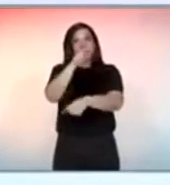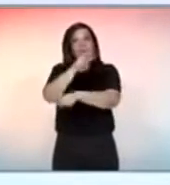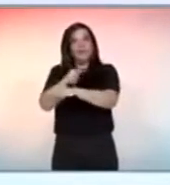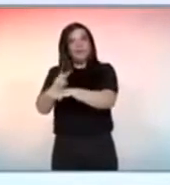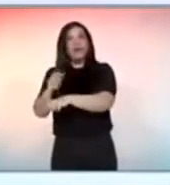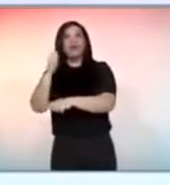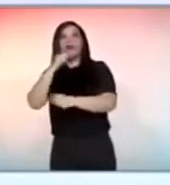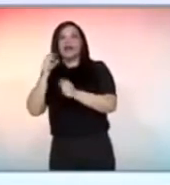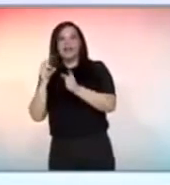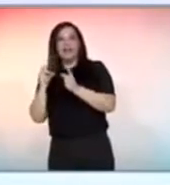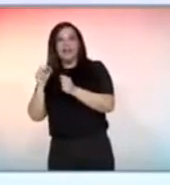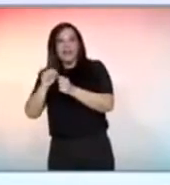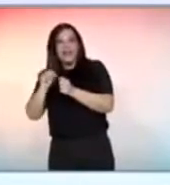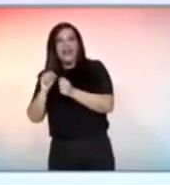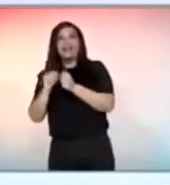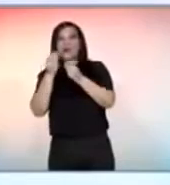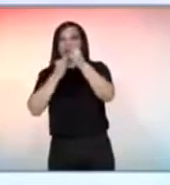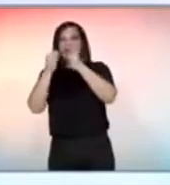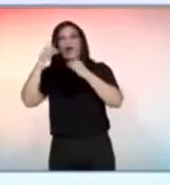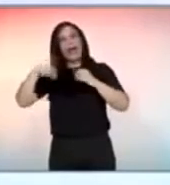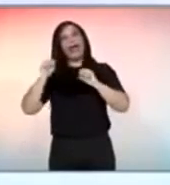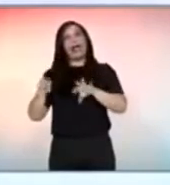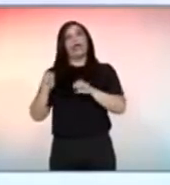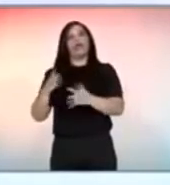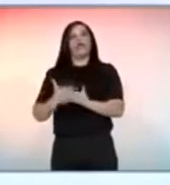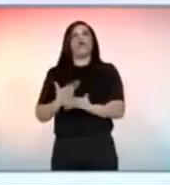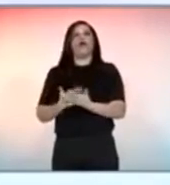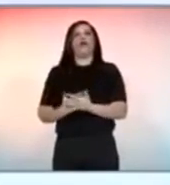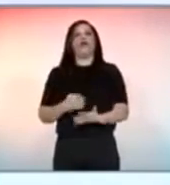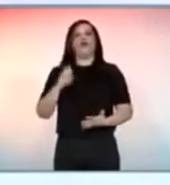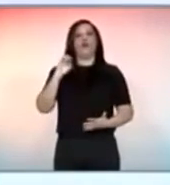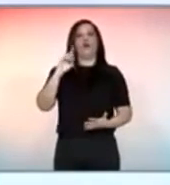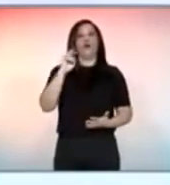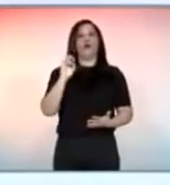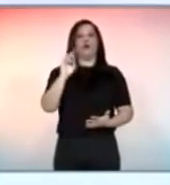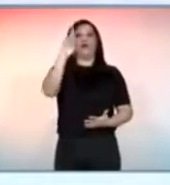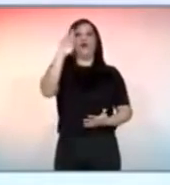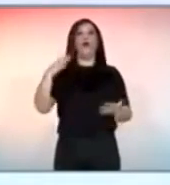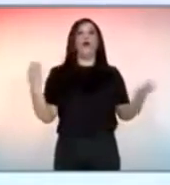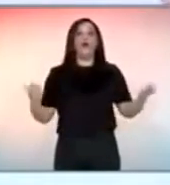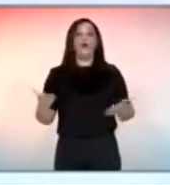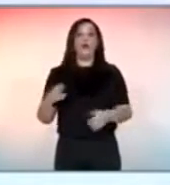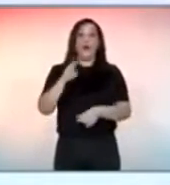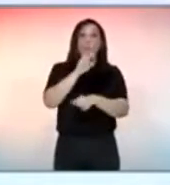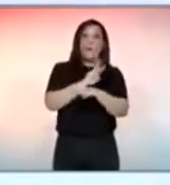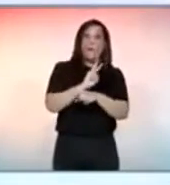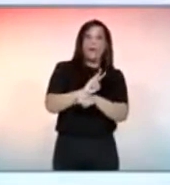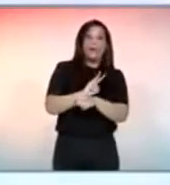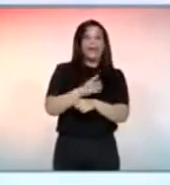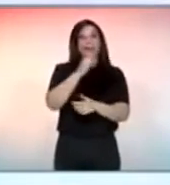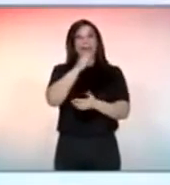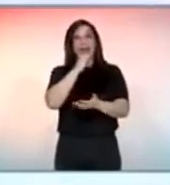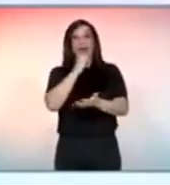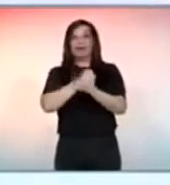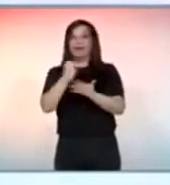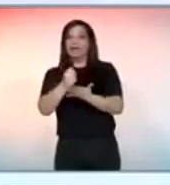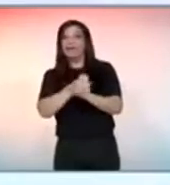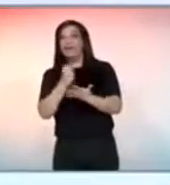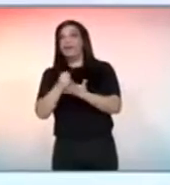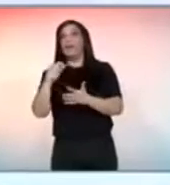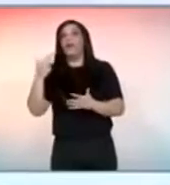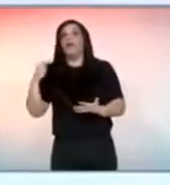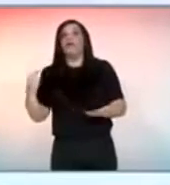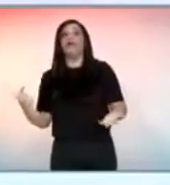a merendeira, todos são educadores. Hoje, não existe porteiro na escola pública. Ou os porteiros são terceirizados ou não tem porteiro. Então,